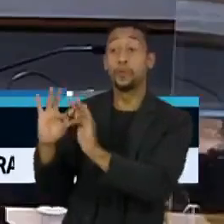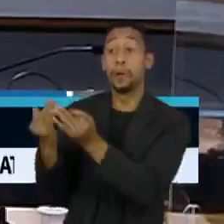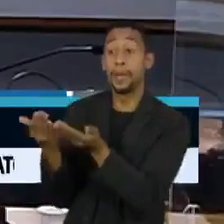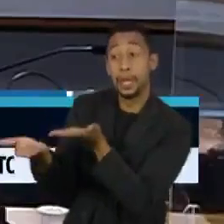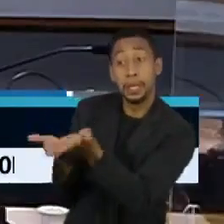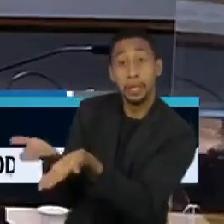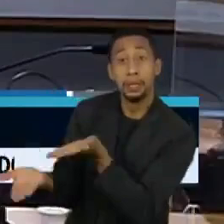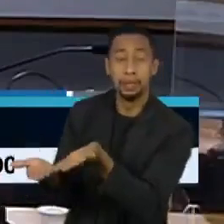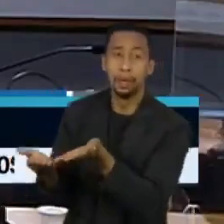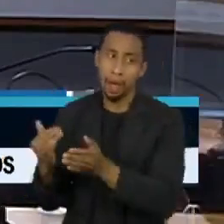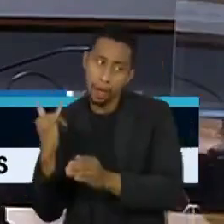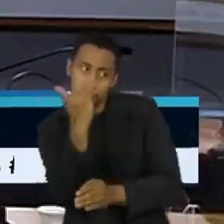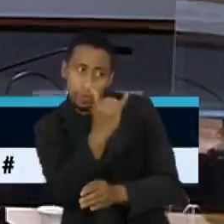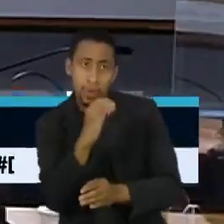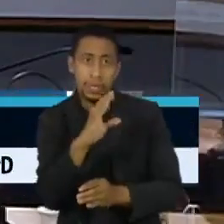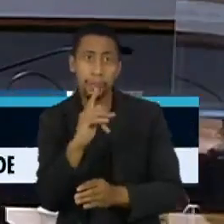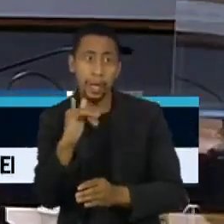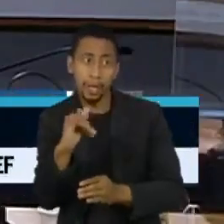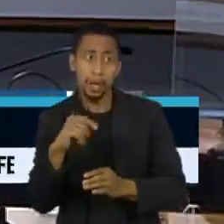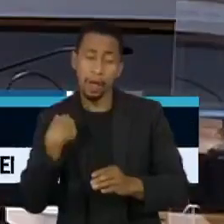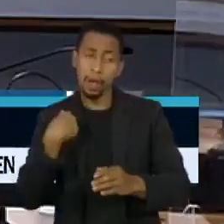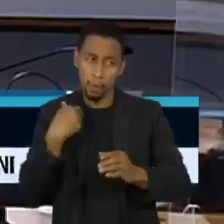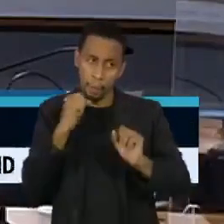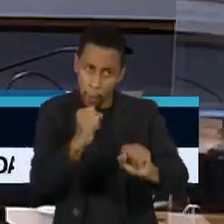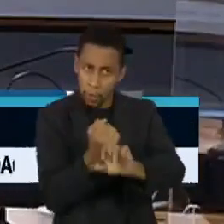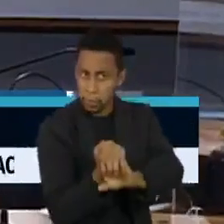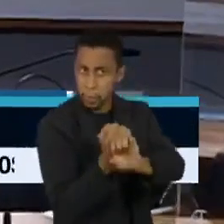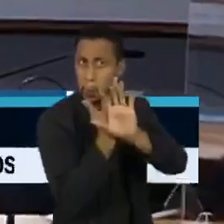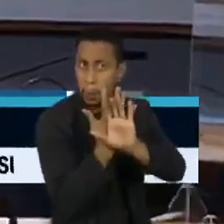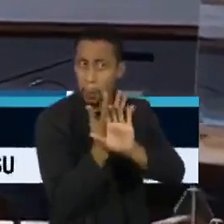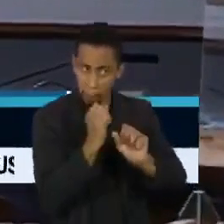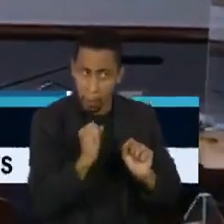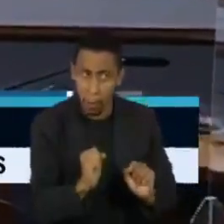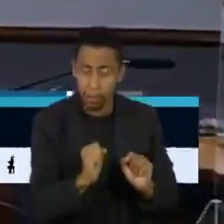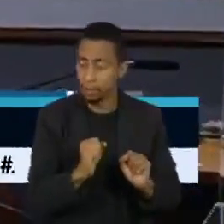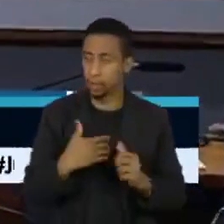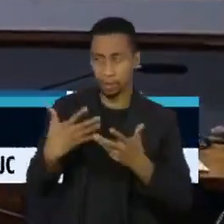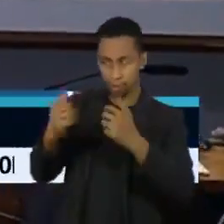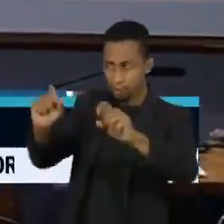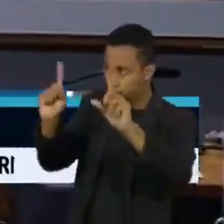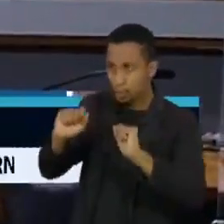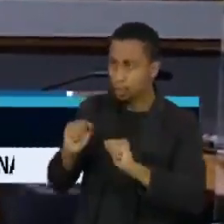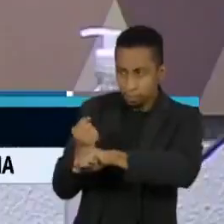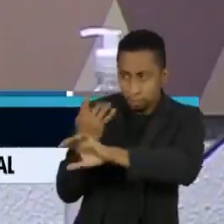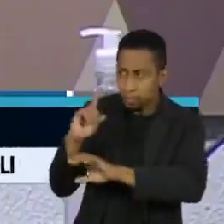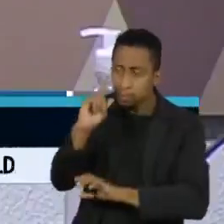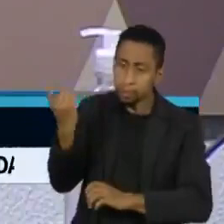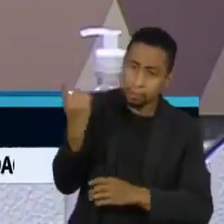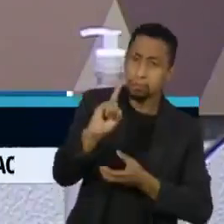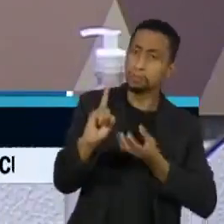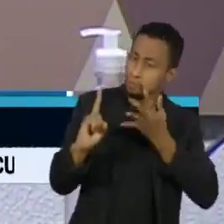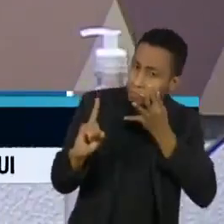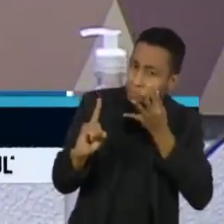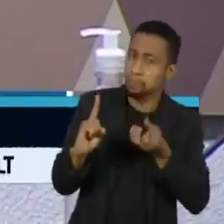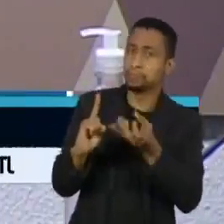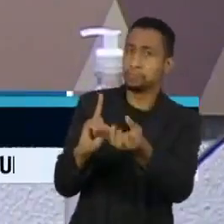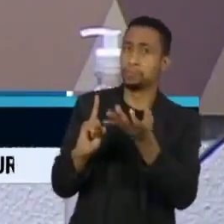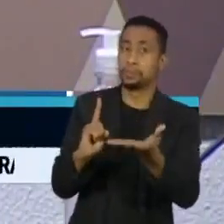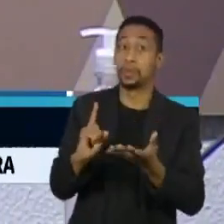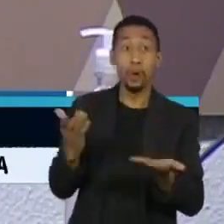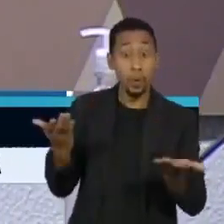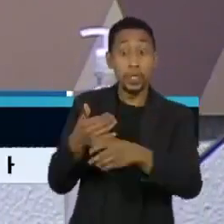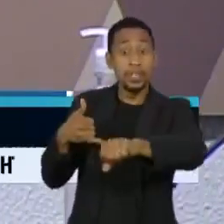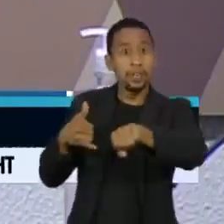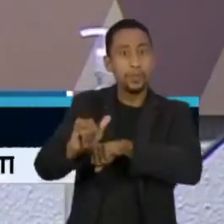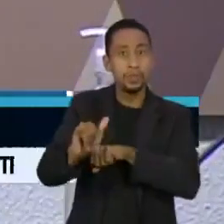que sugeriu à CPI participar da oitiva virtualmente, mas o pedido foi negado pelos senadores. A ausência dele hoje